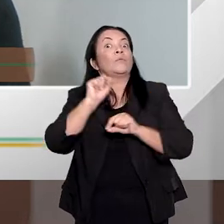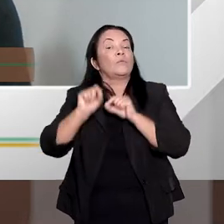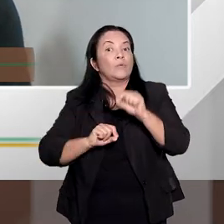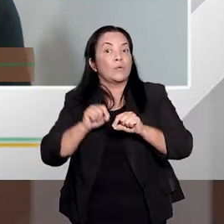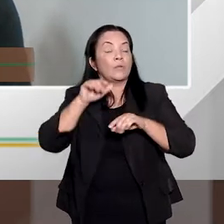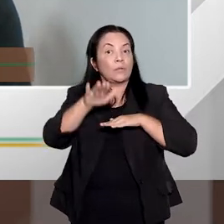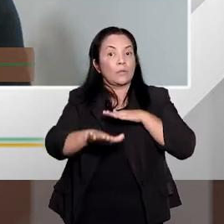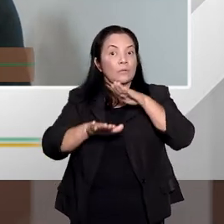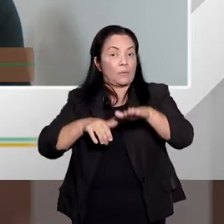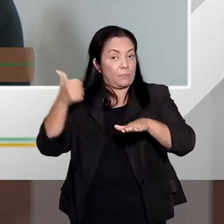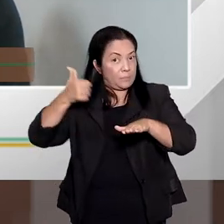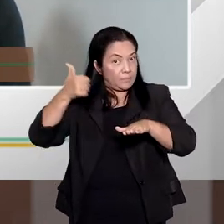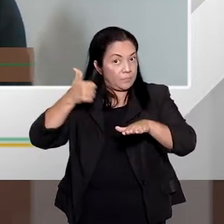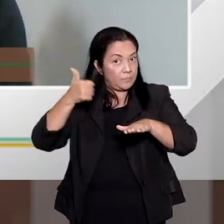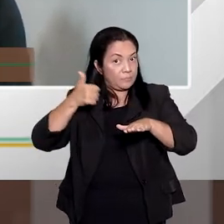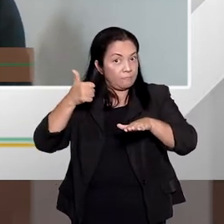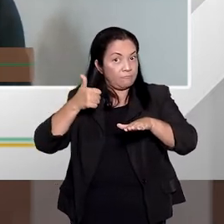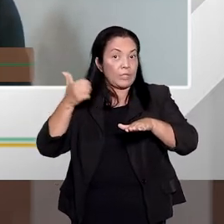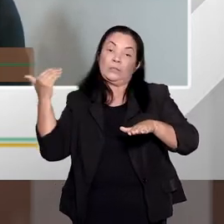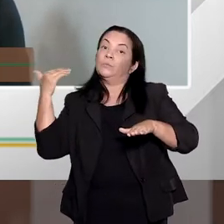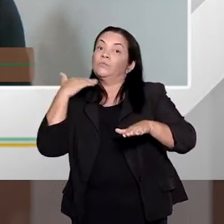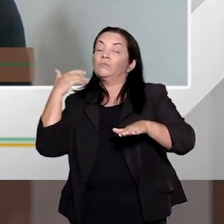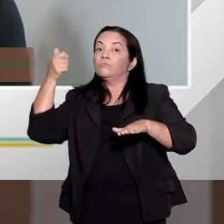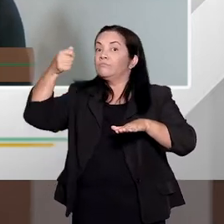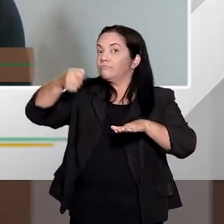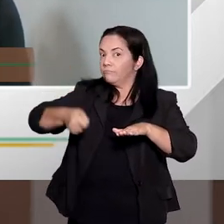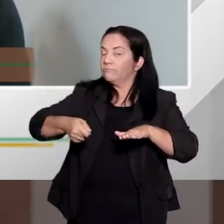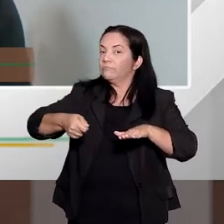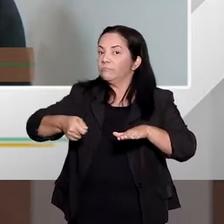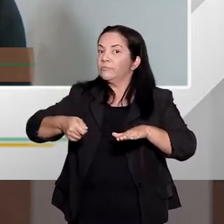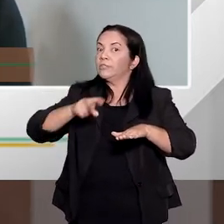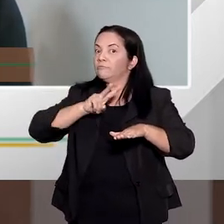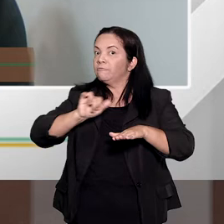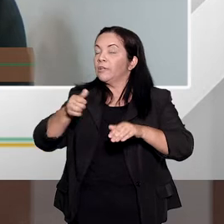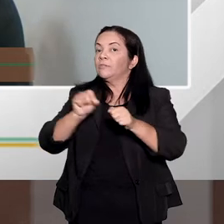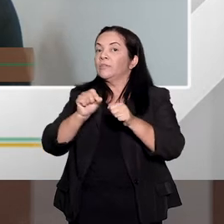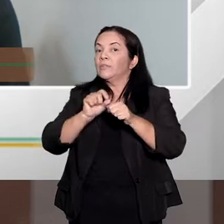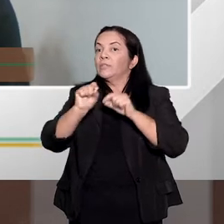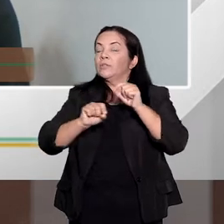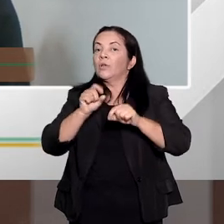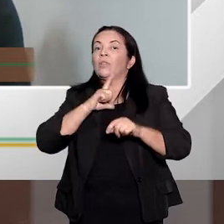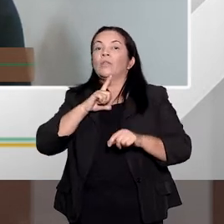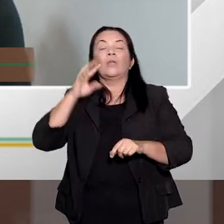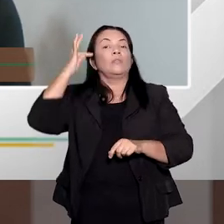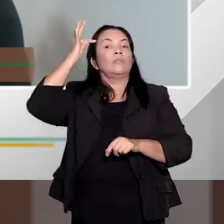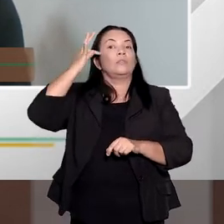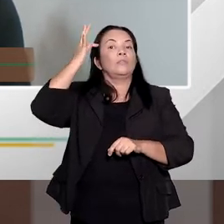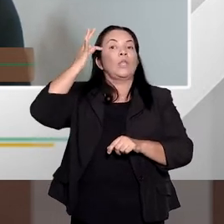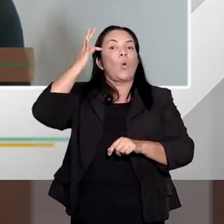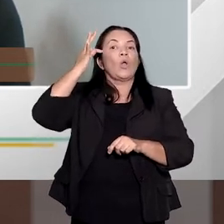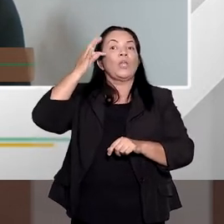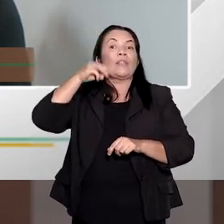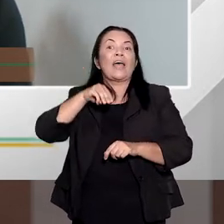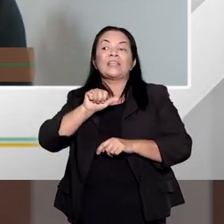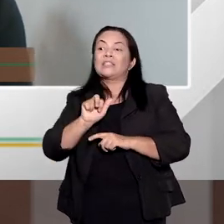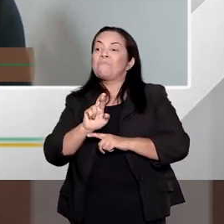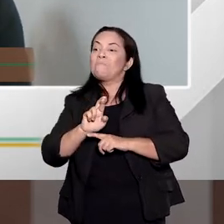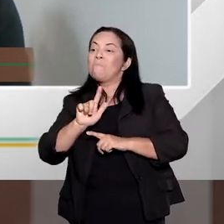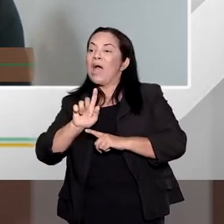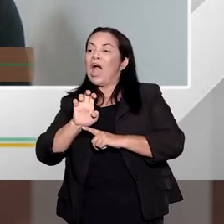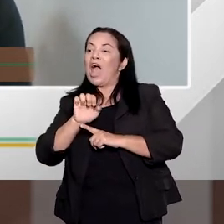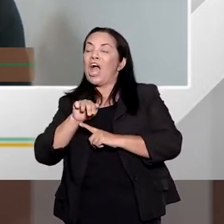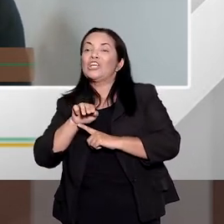nessa fase também, dessa primeira fase, há o que a gente chama de teoria das margens. Então, o juiz, ele tem que